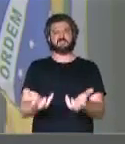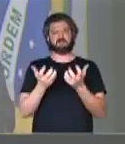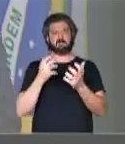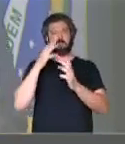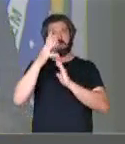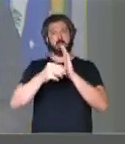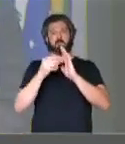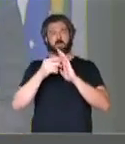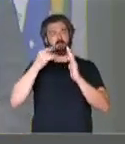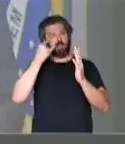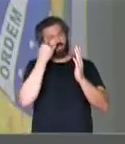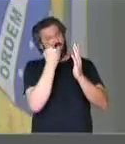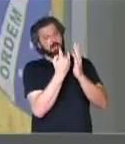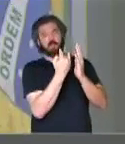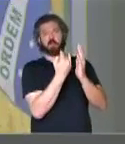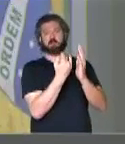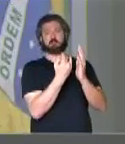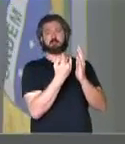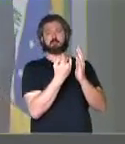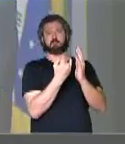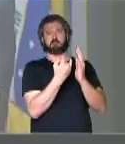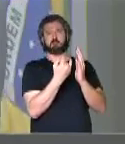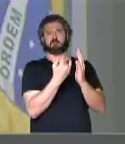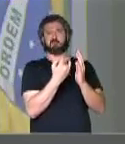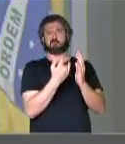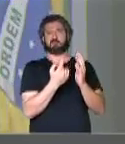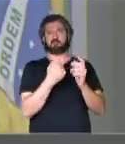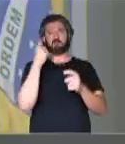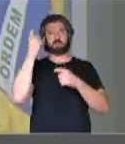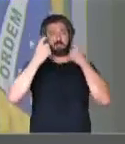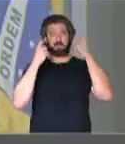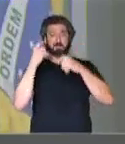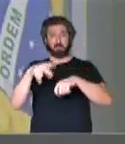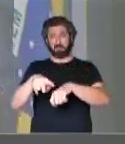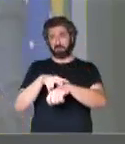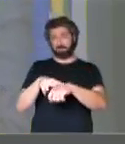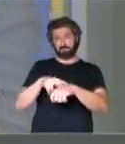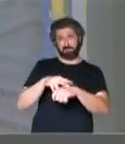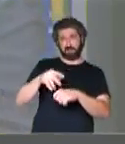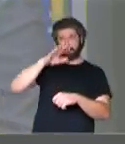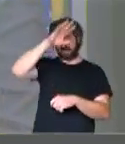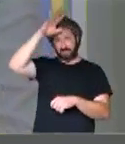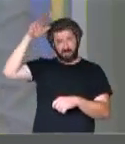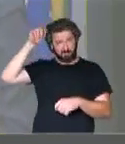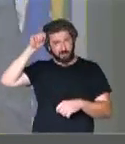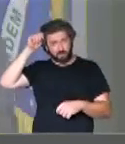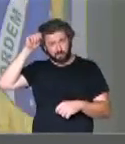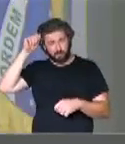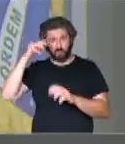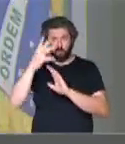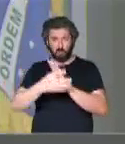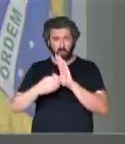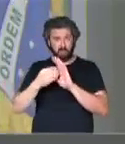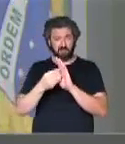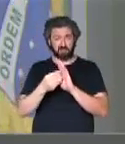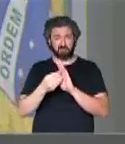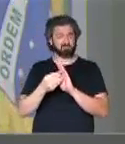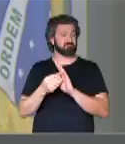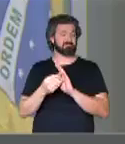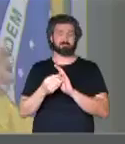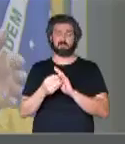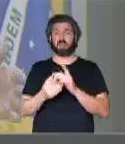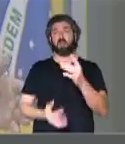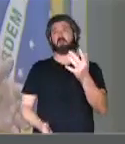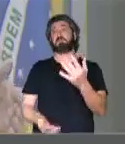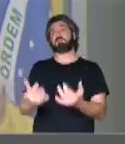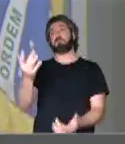com a Amazônia? Que não estão preocupados com o verde da Amazônia? Que não estão preocupados com